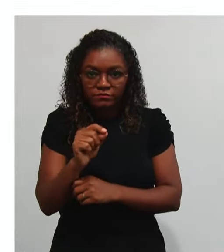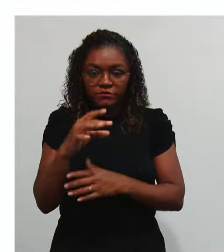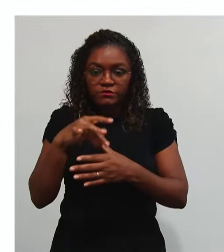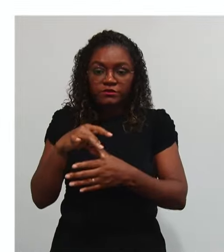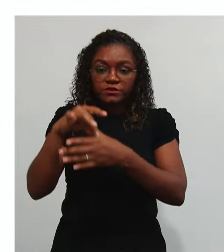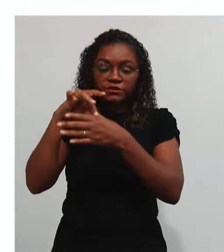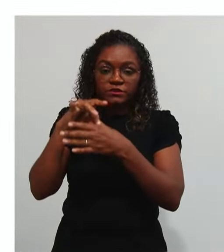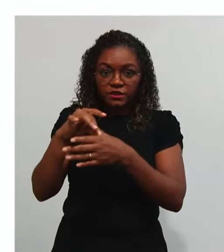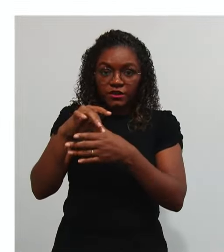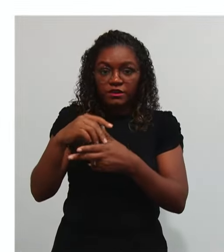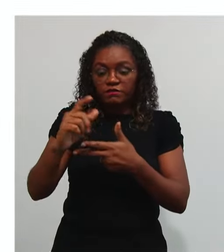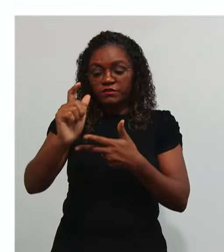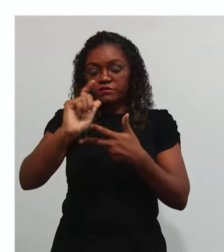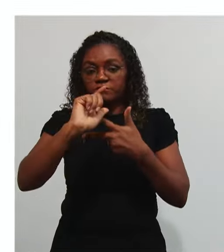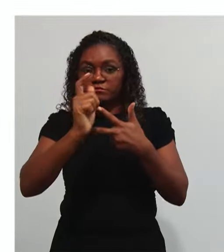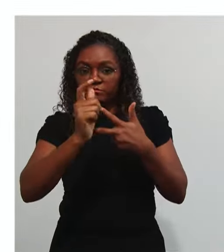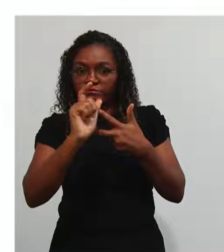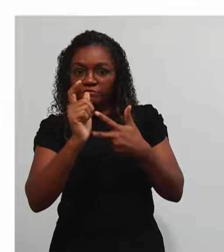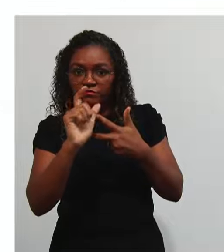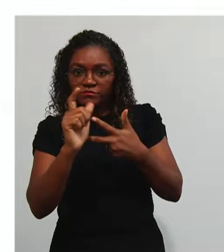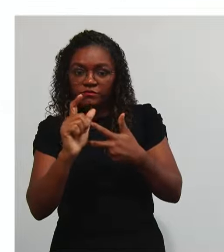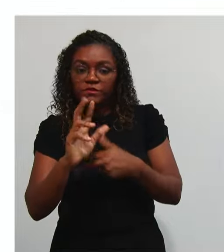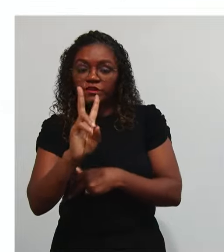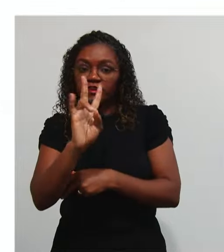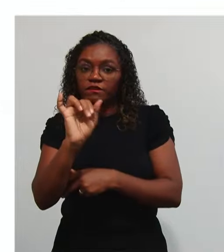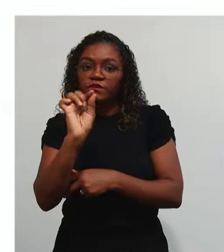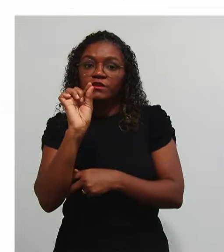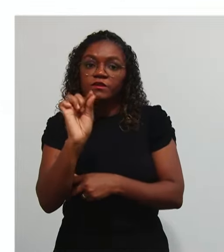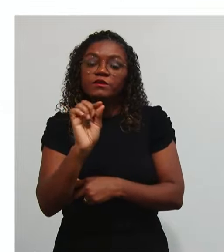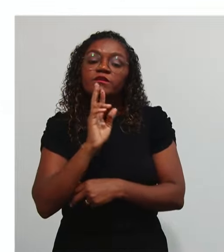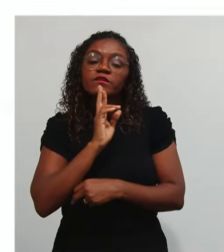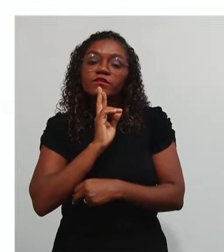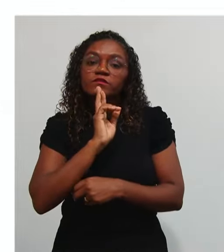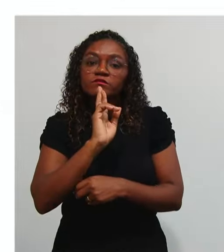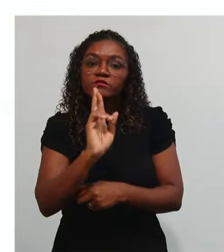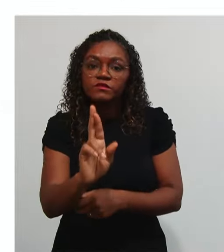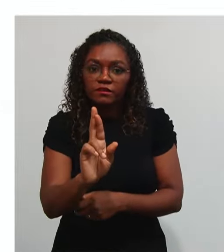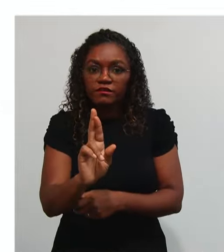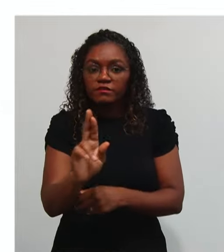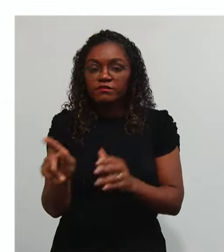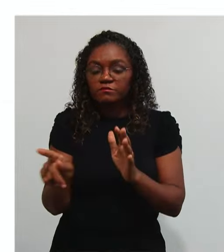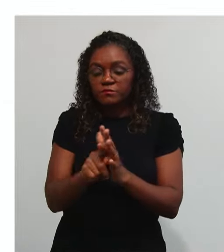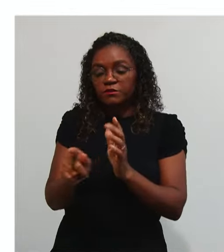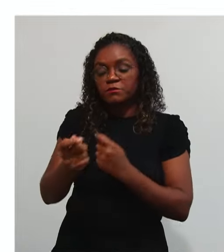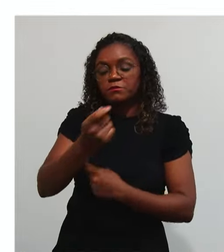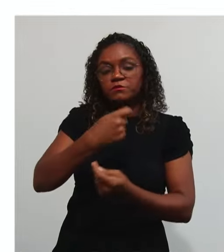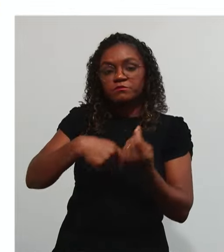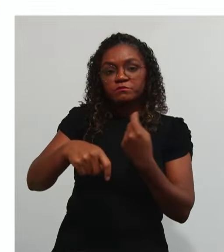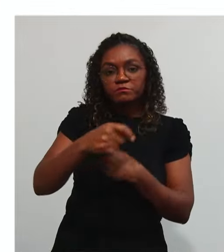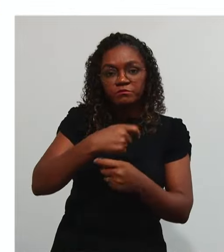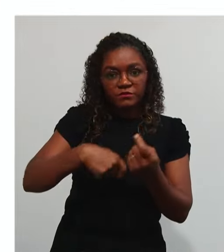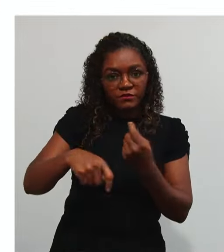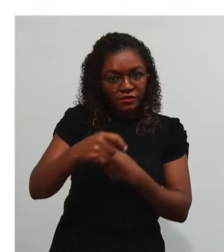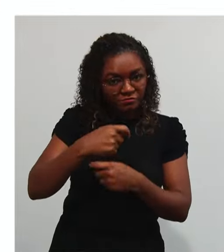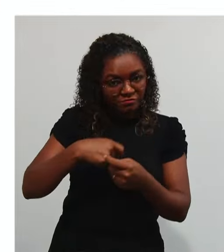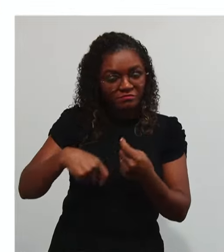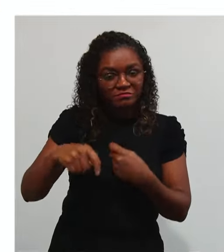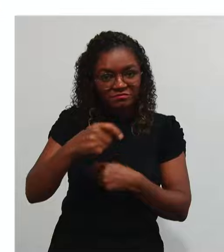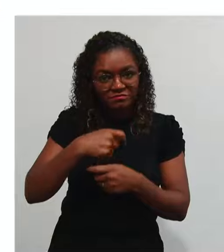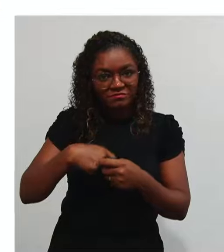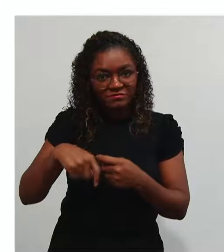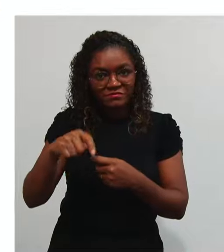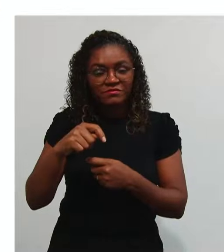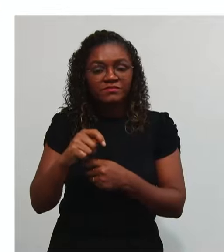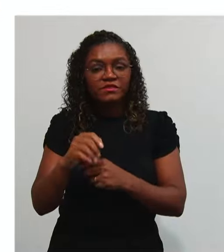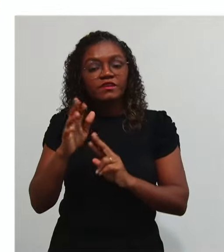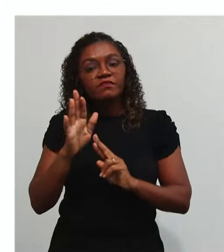Executivo Expressa os resultados Da atuação Governamental No exercício Financeiro Em que se